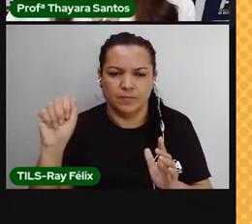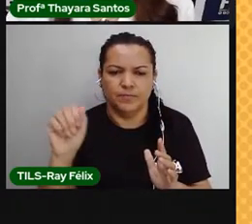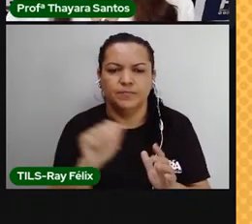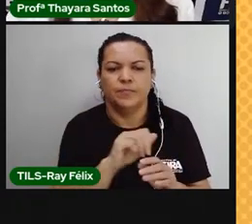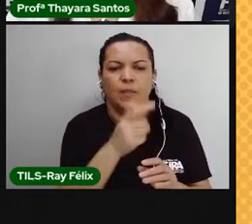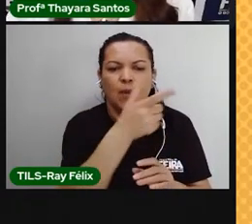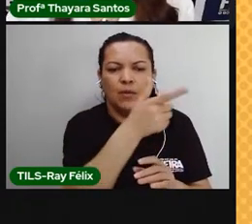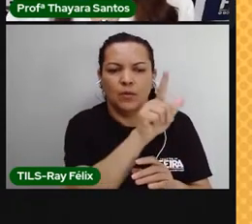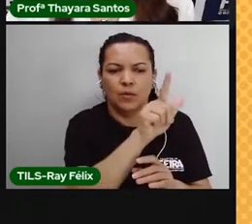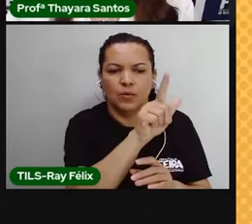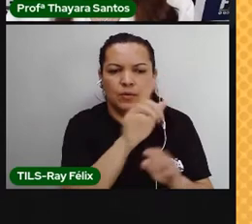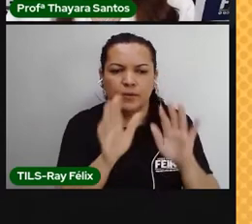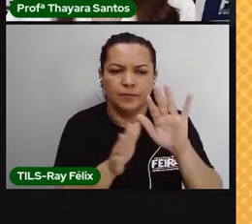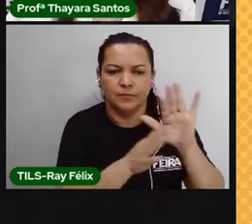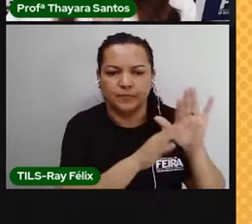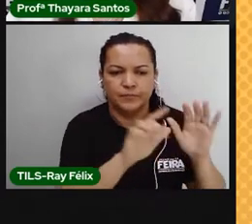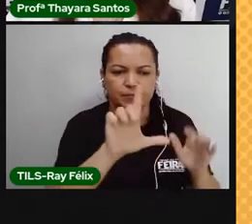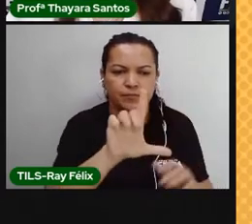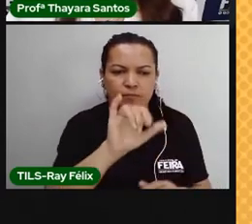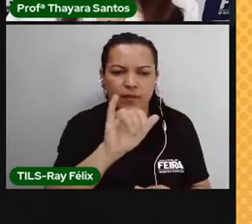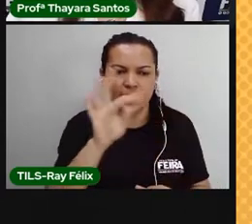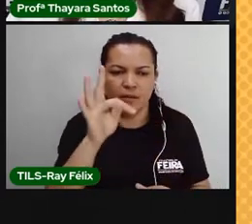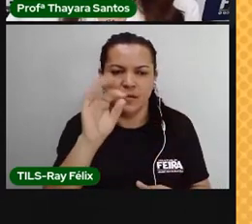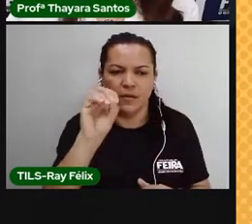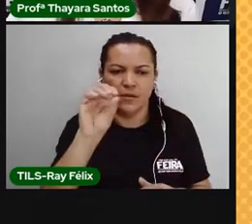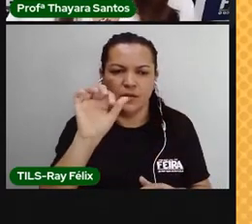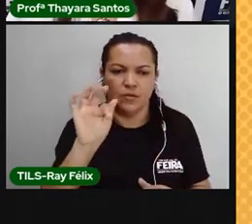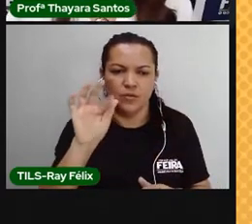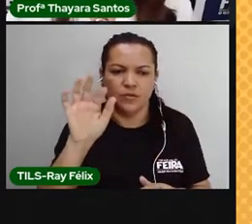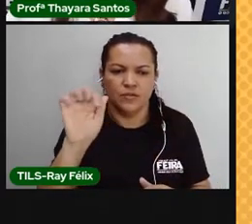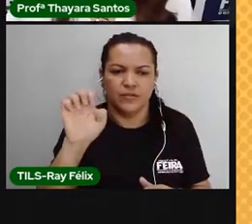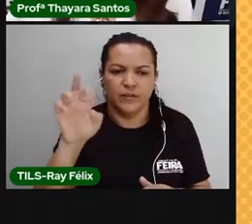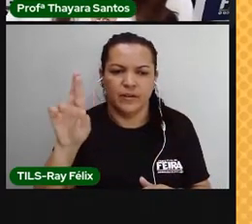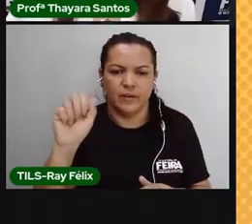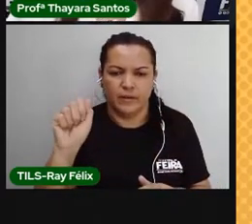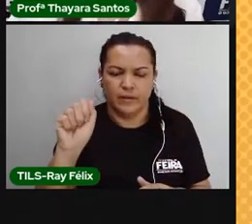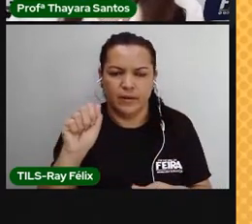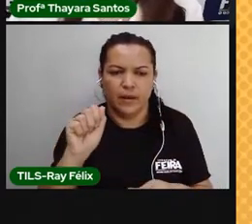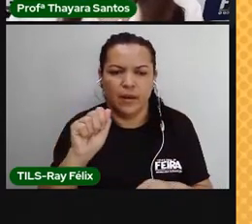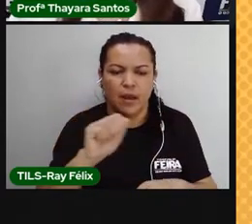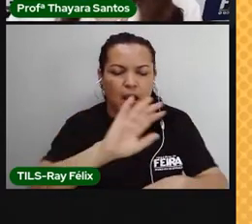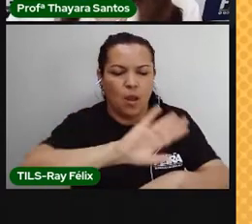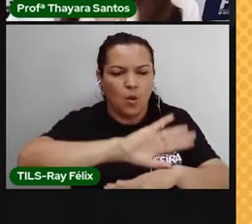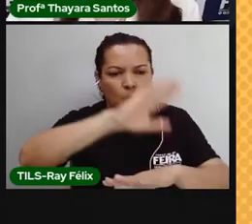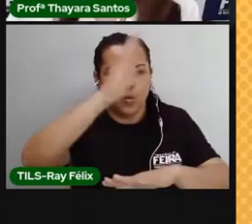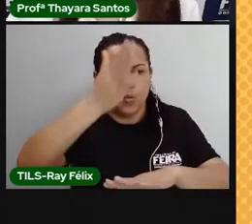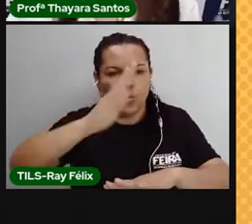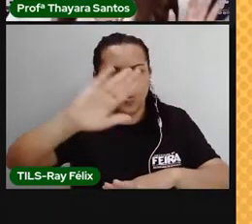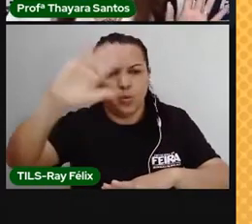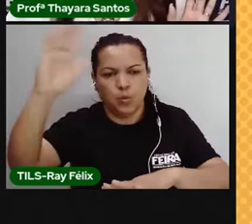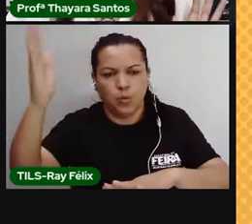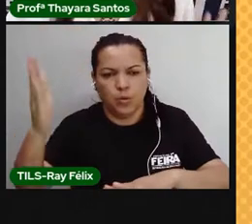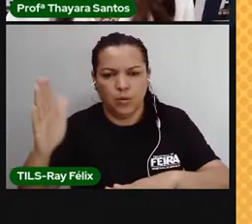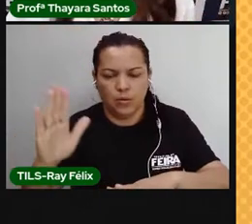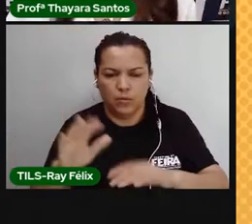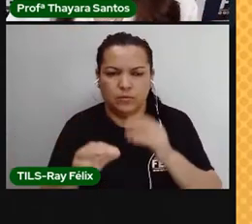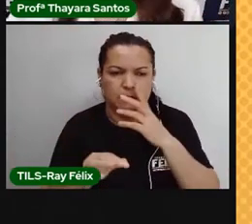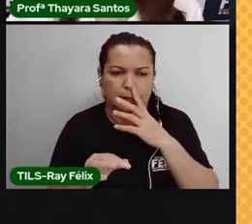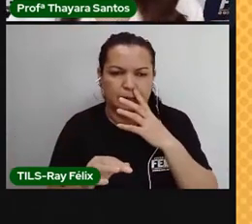litosfera é a camada rochosa da Terra. Mas não é a Terra ou o núcleo, não. É só essa parte superficial.